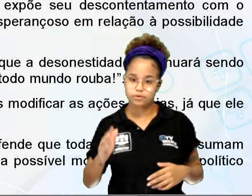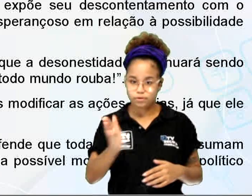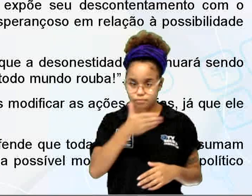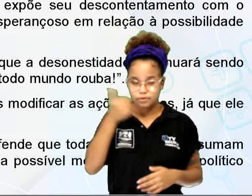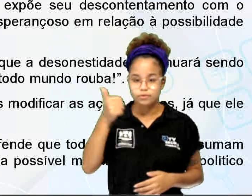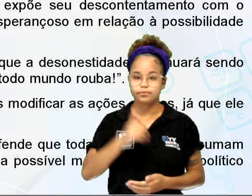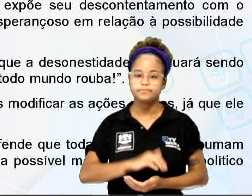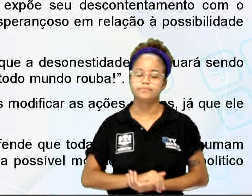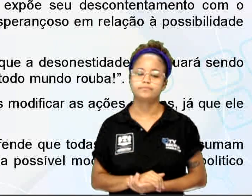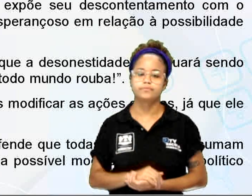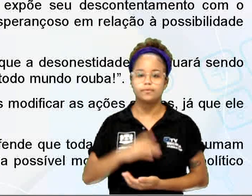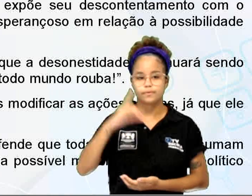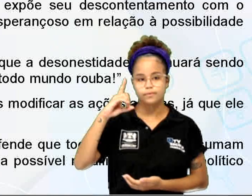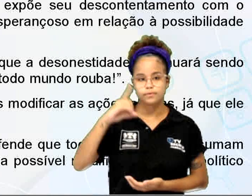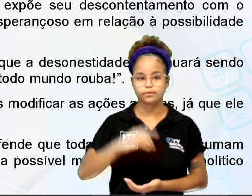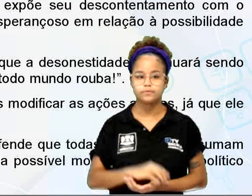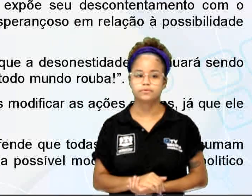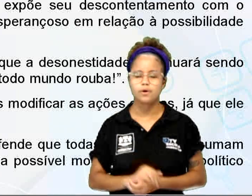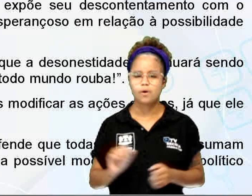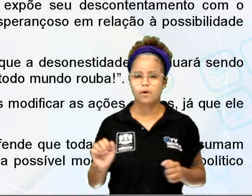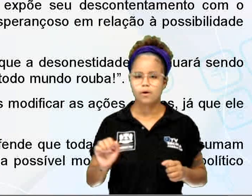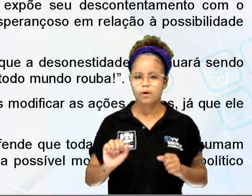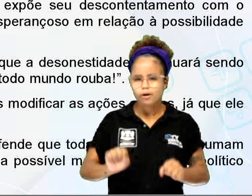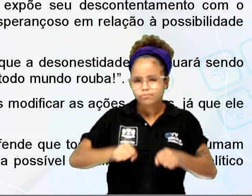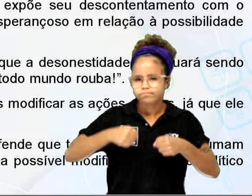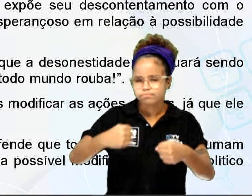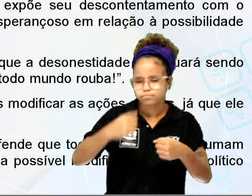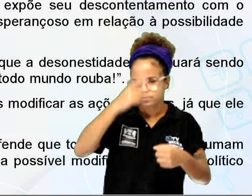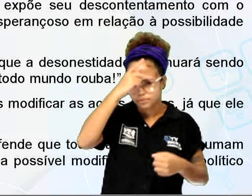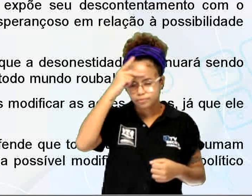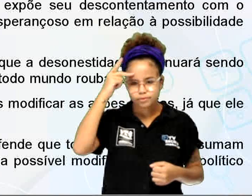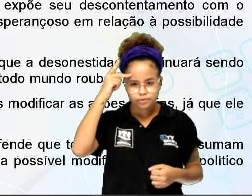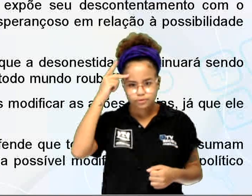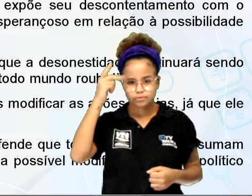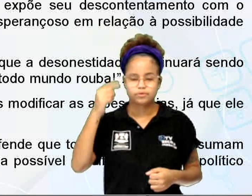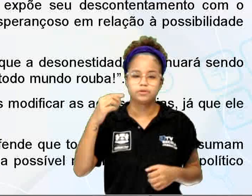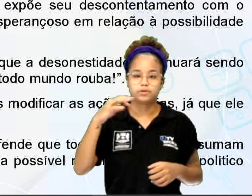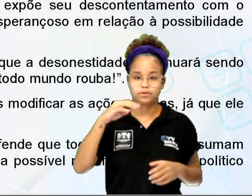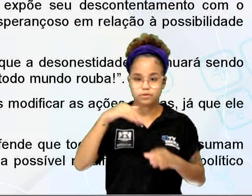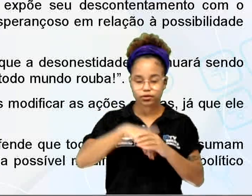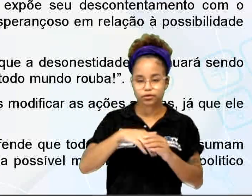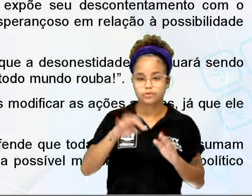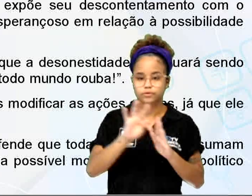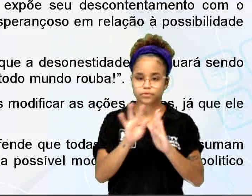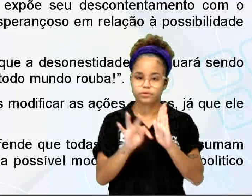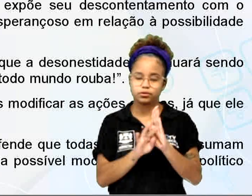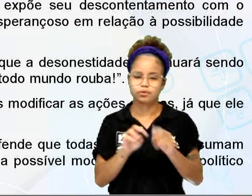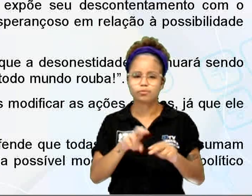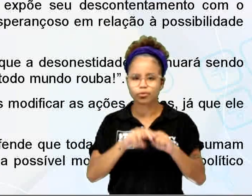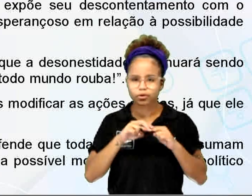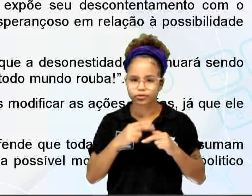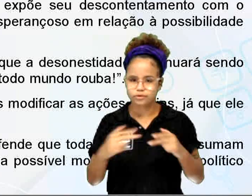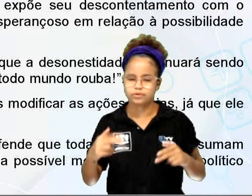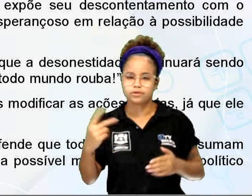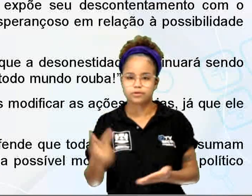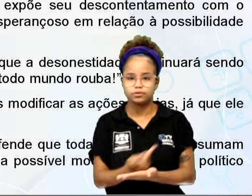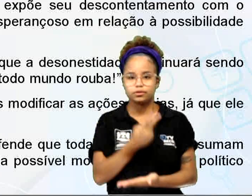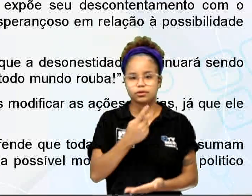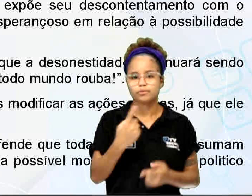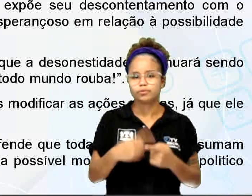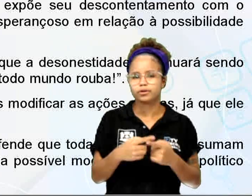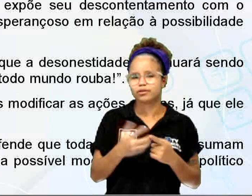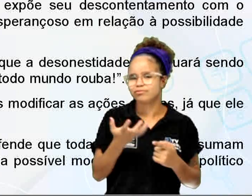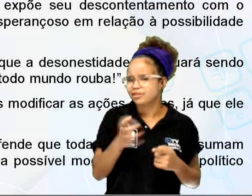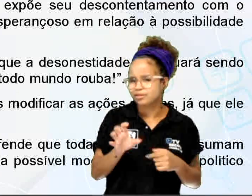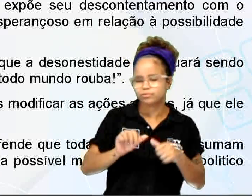A revolta expressa pelo Eulírico tem por objetivo apenas modificar as ações alheias, já que ele não propõe transformar seu discurso